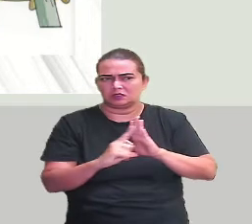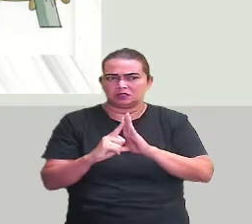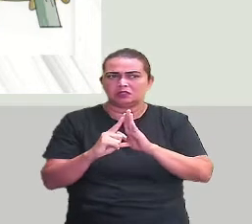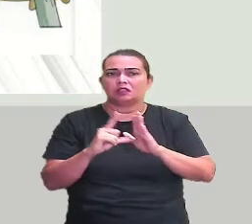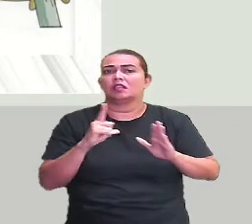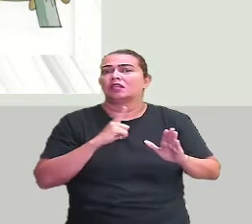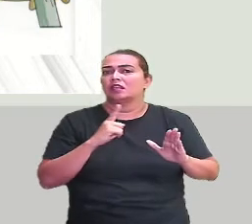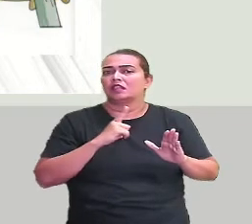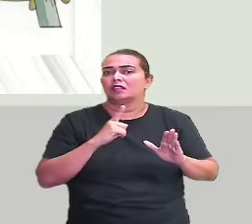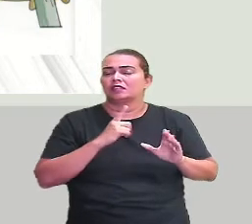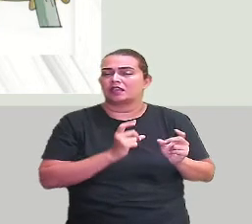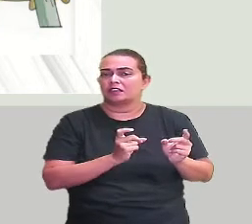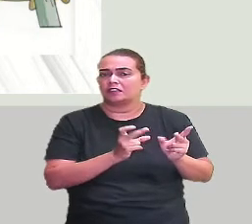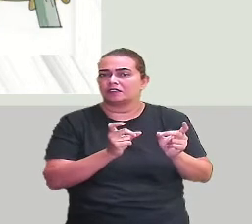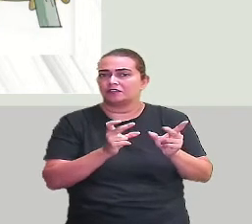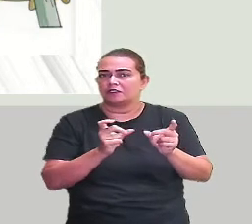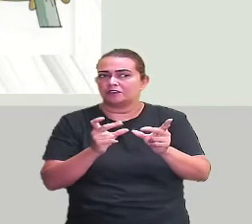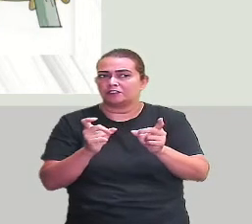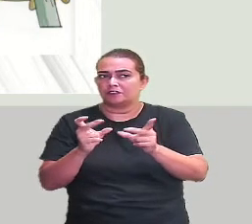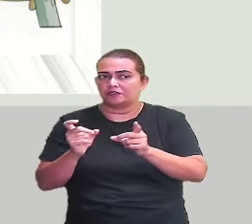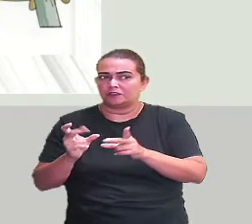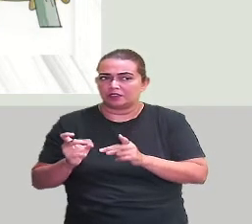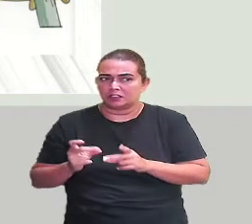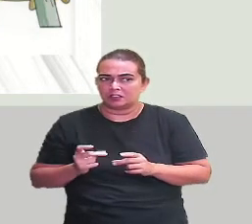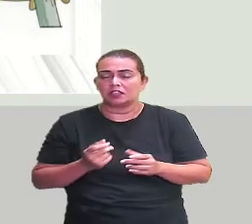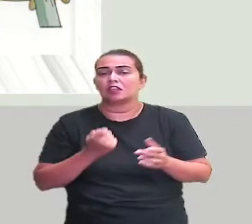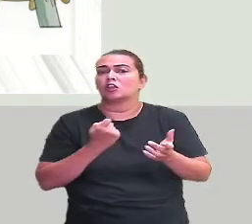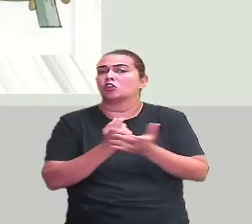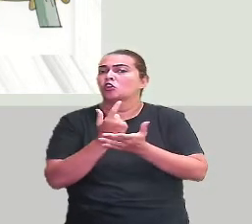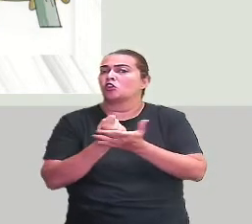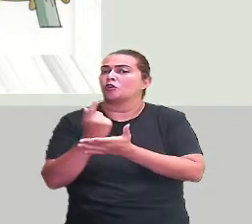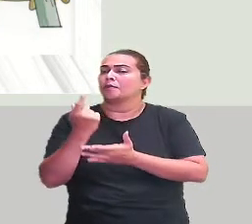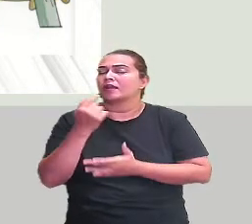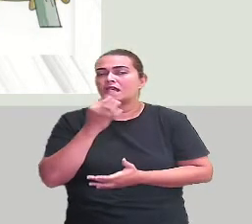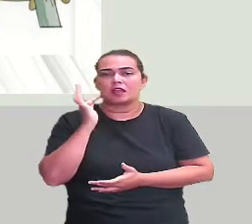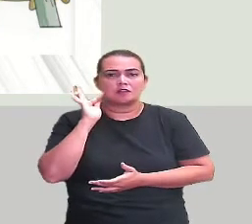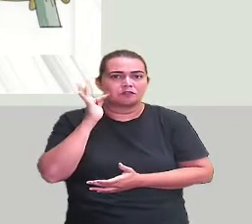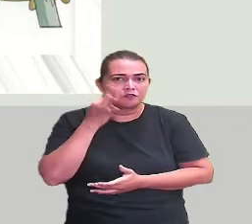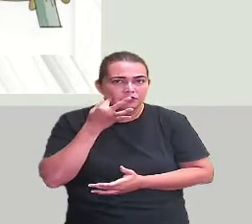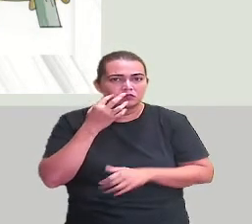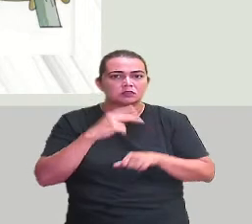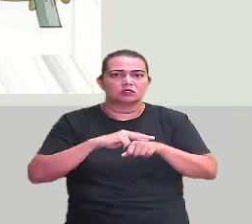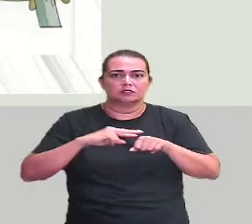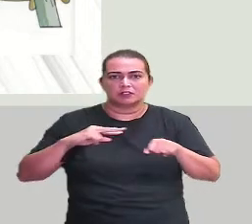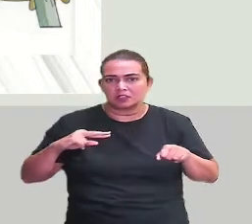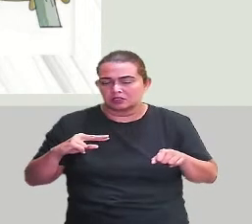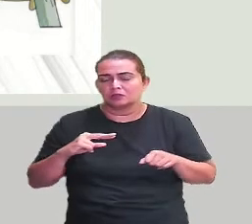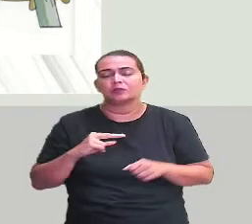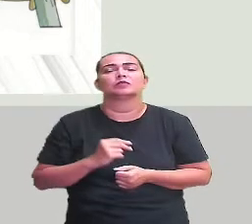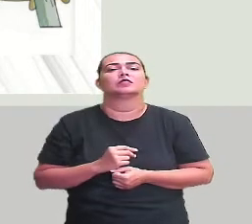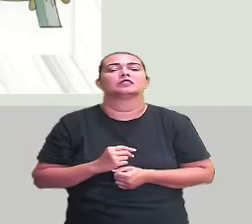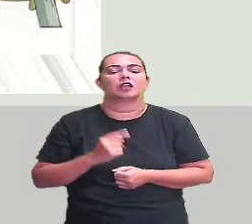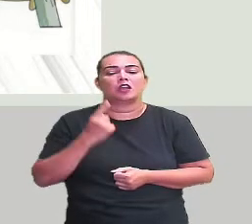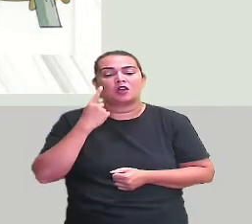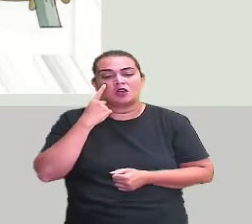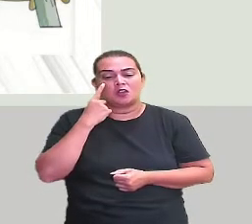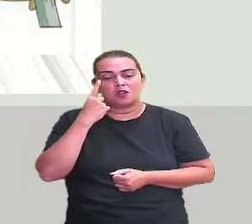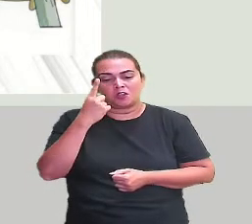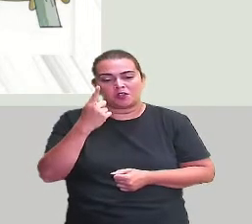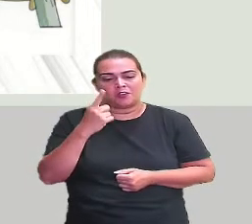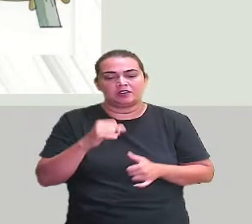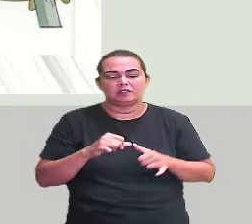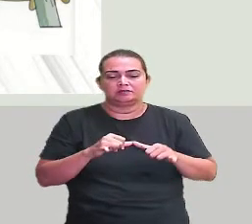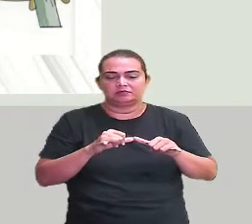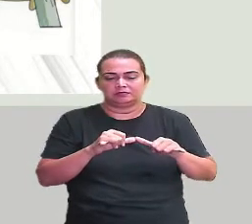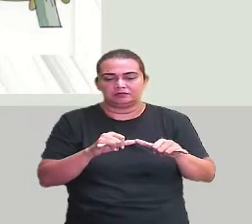quitanda, onde a gente pode comprar todas as frutas e verduras. Olha aí a quitanda, minha gente.